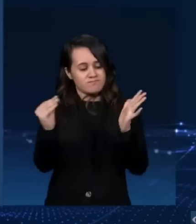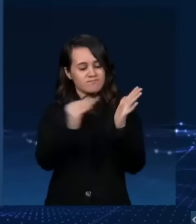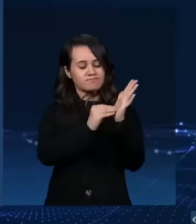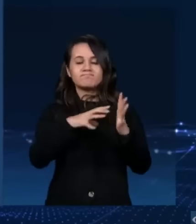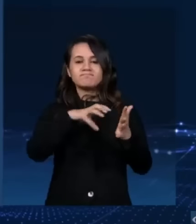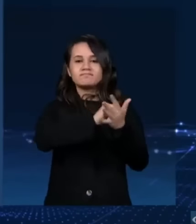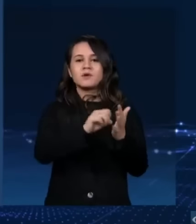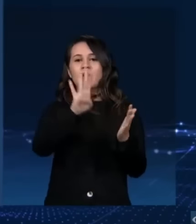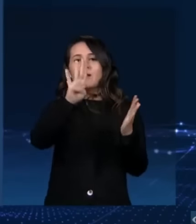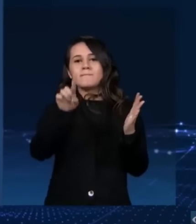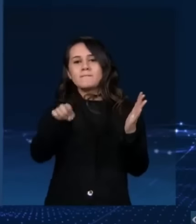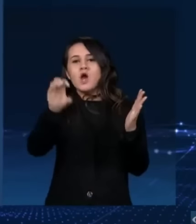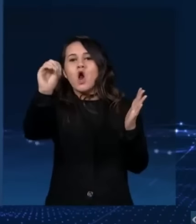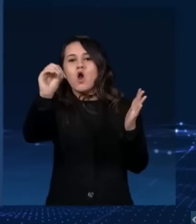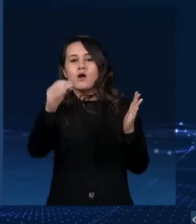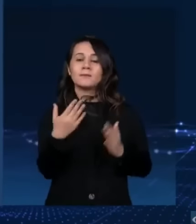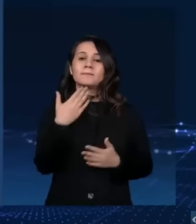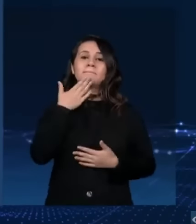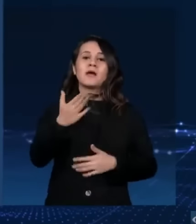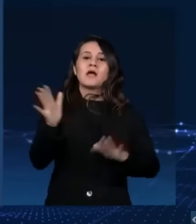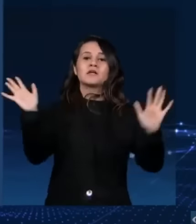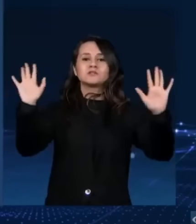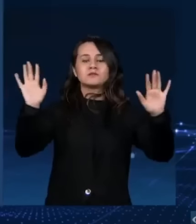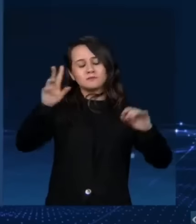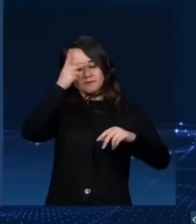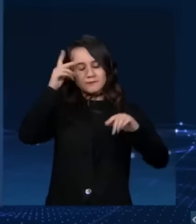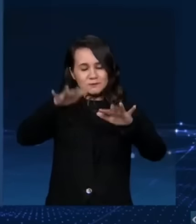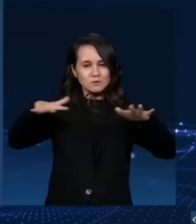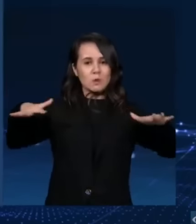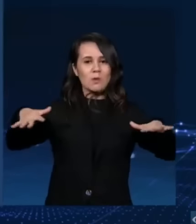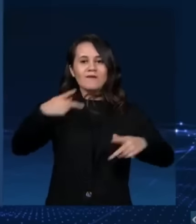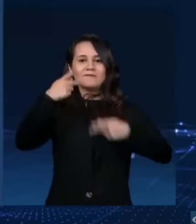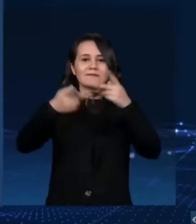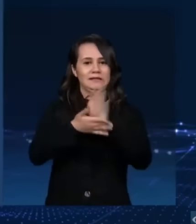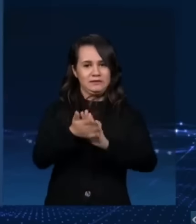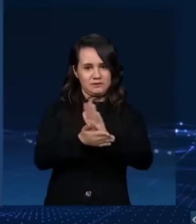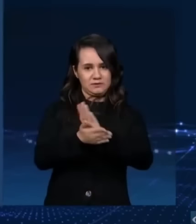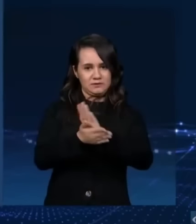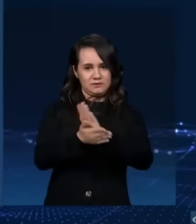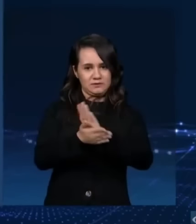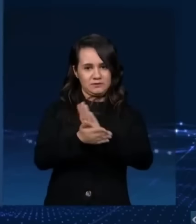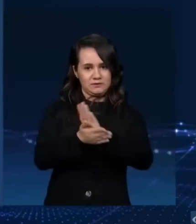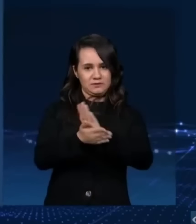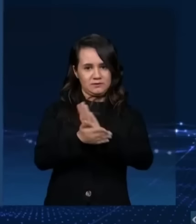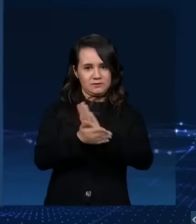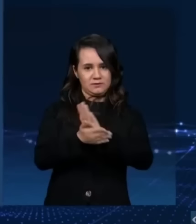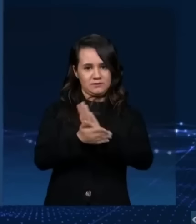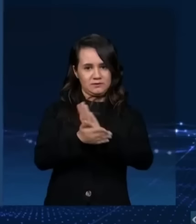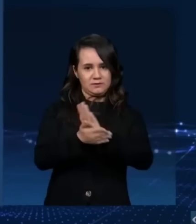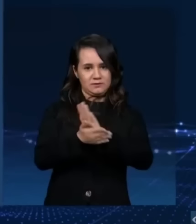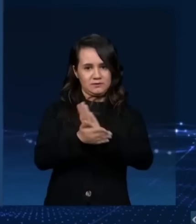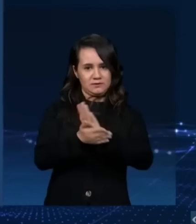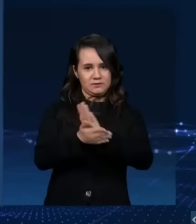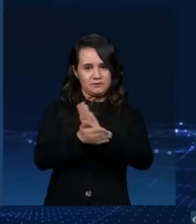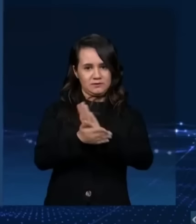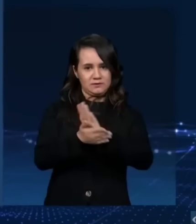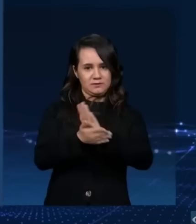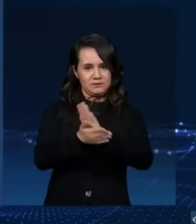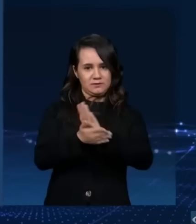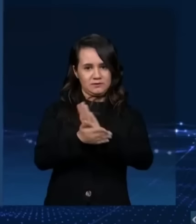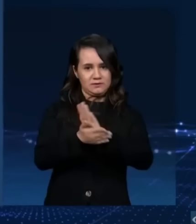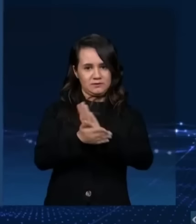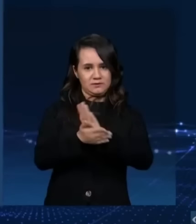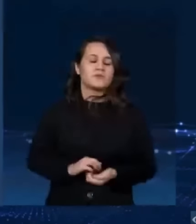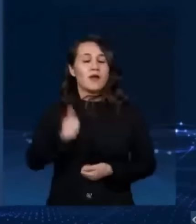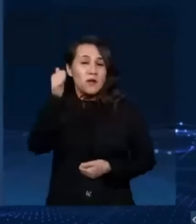boletim de ocorrência na delegacia da mulher. se manifestasse, por favor. Se pode tomar os cinco segundos? E